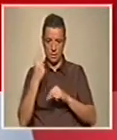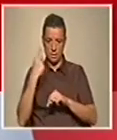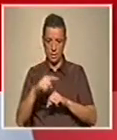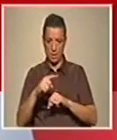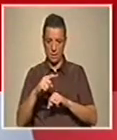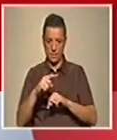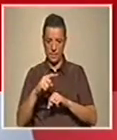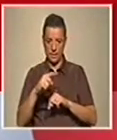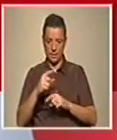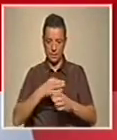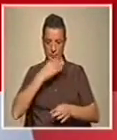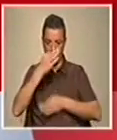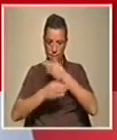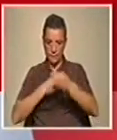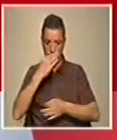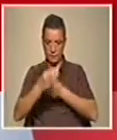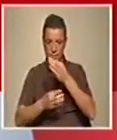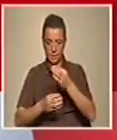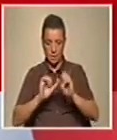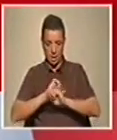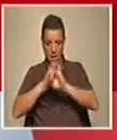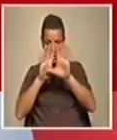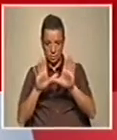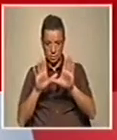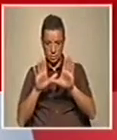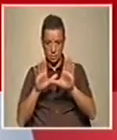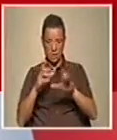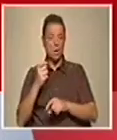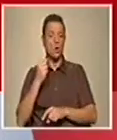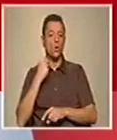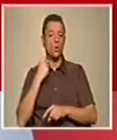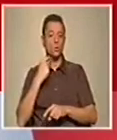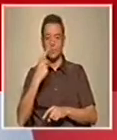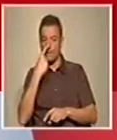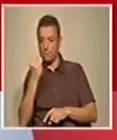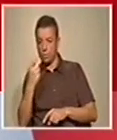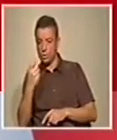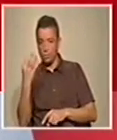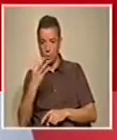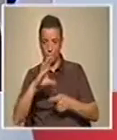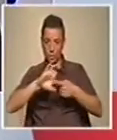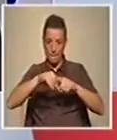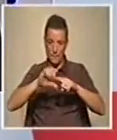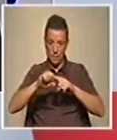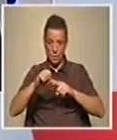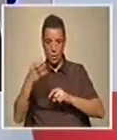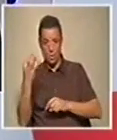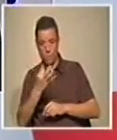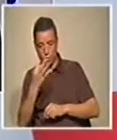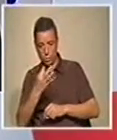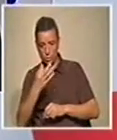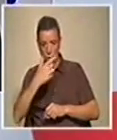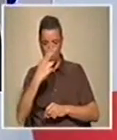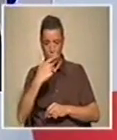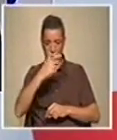nomeadamente, para lhe falar de coisas mais perceptíveis, existem cursos semelhantes no Porto e no Minho, ou cursos semelhantes no Porto e entre